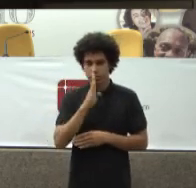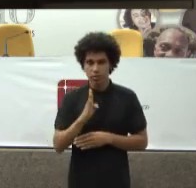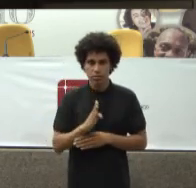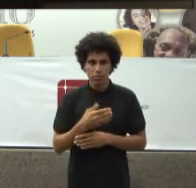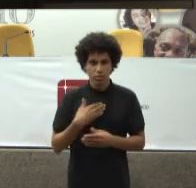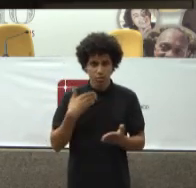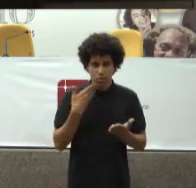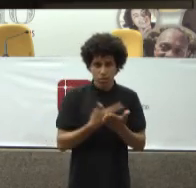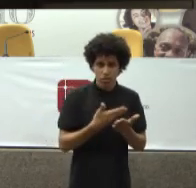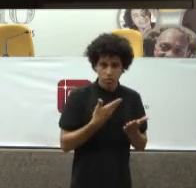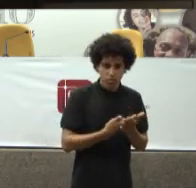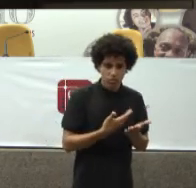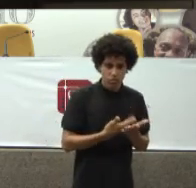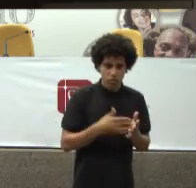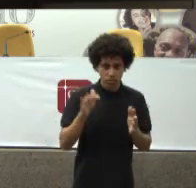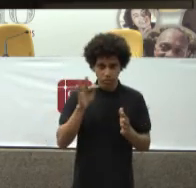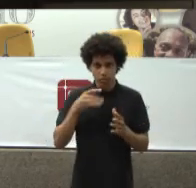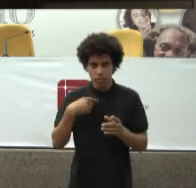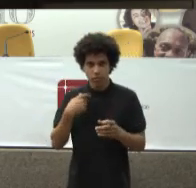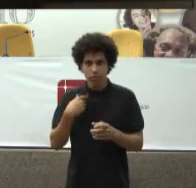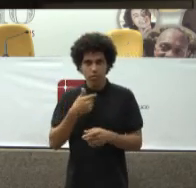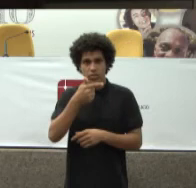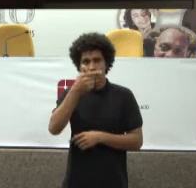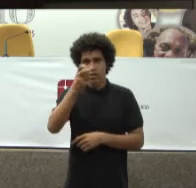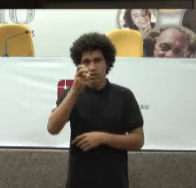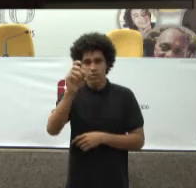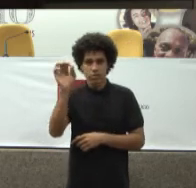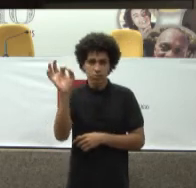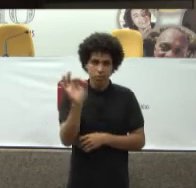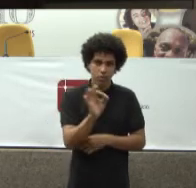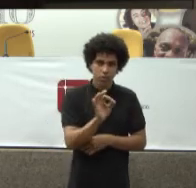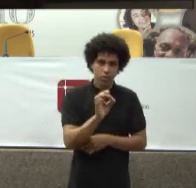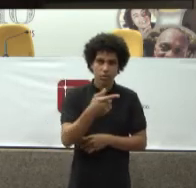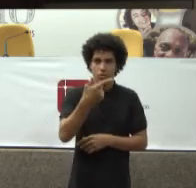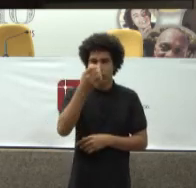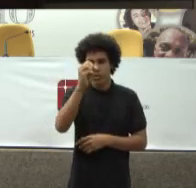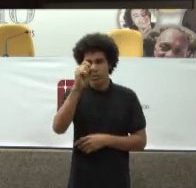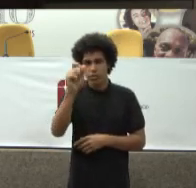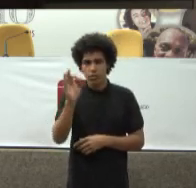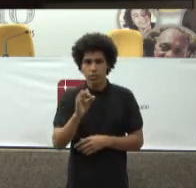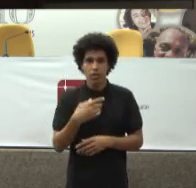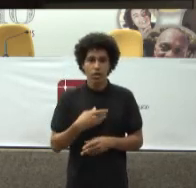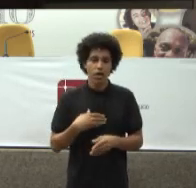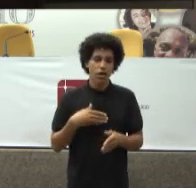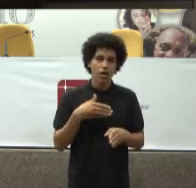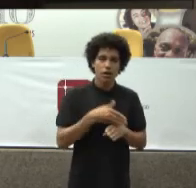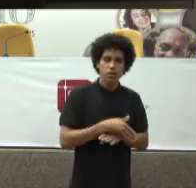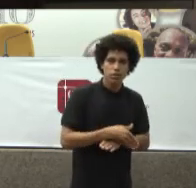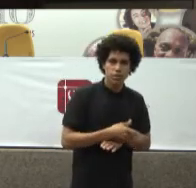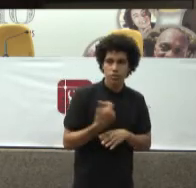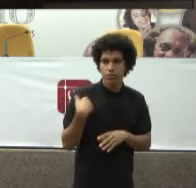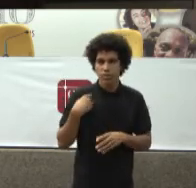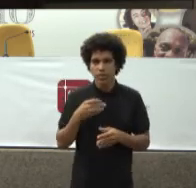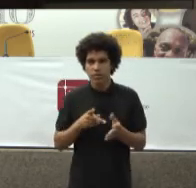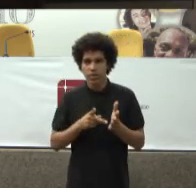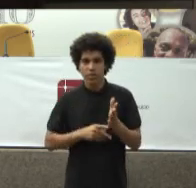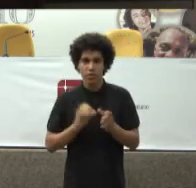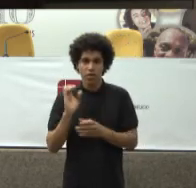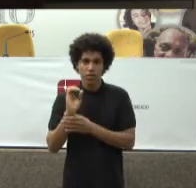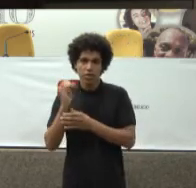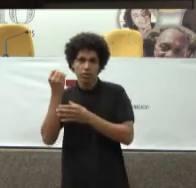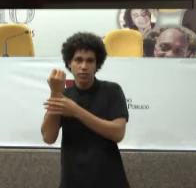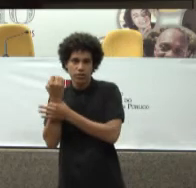53,5% no Rio de Janeiro De ações patrocinadas pela defensoria 57% na Bahia